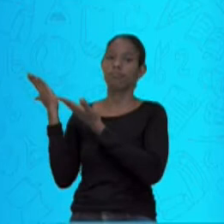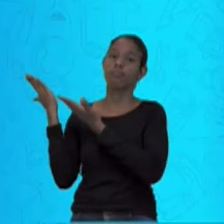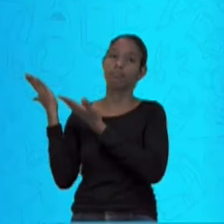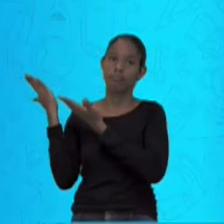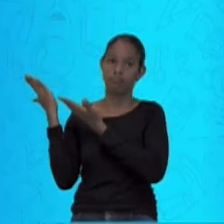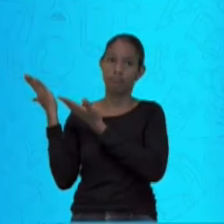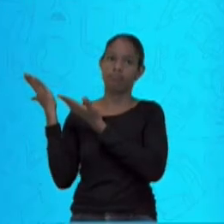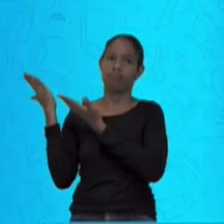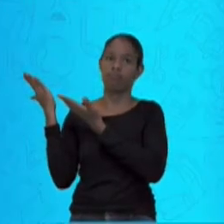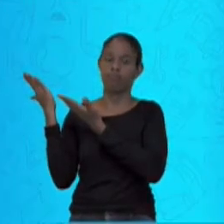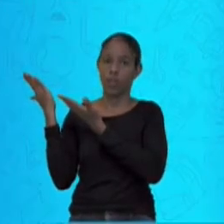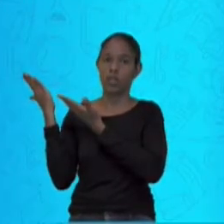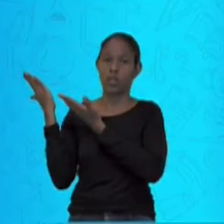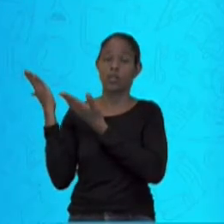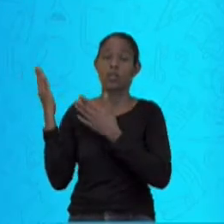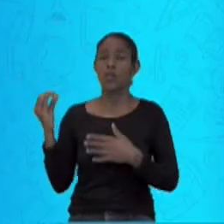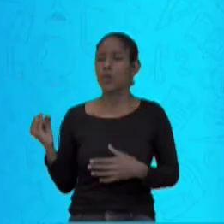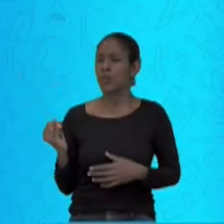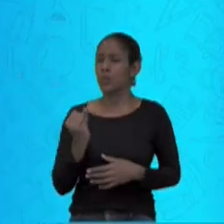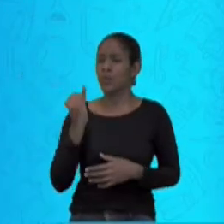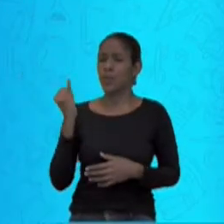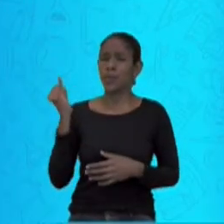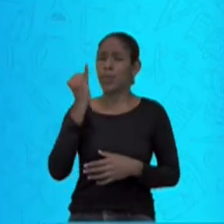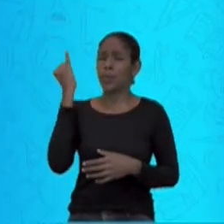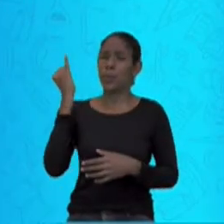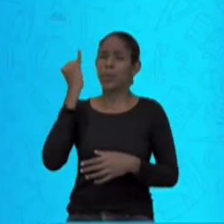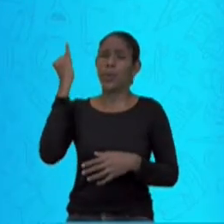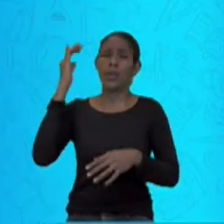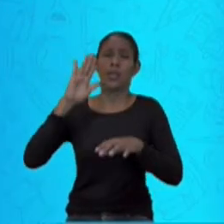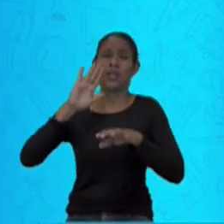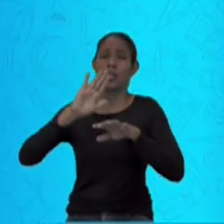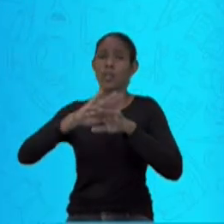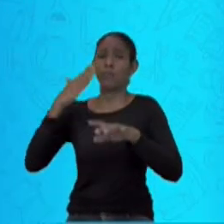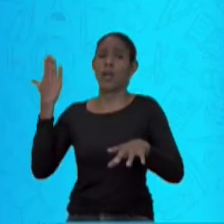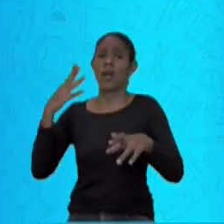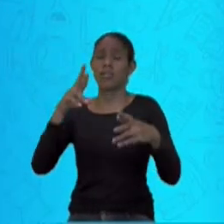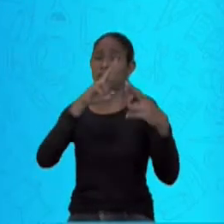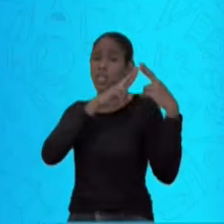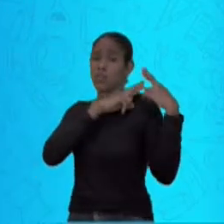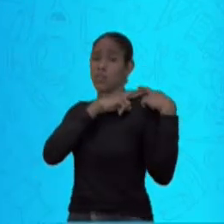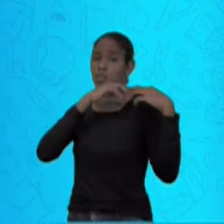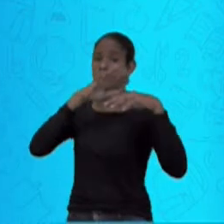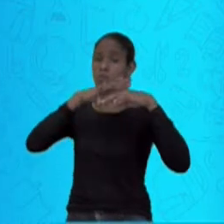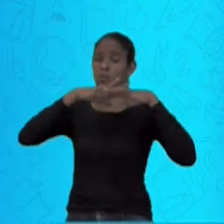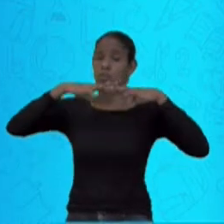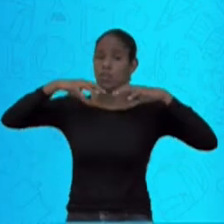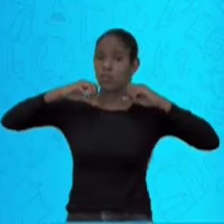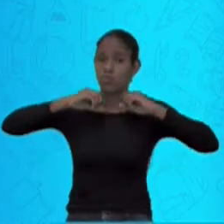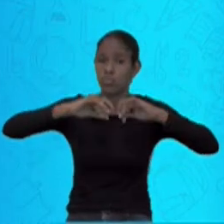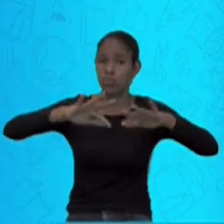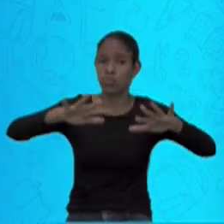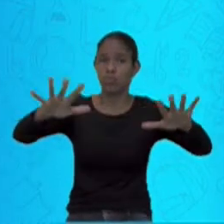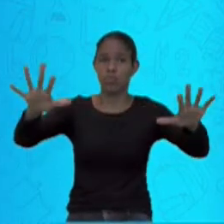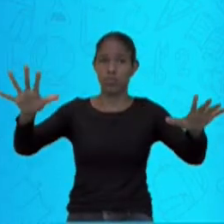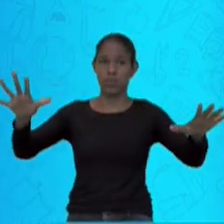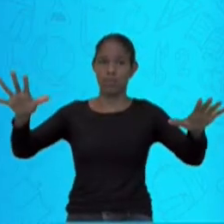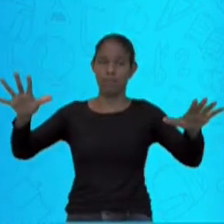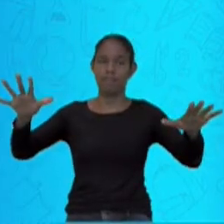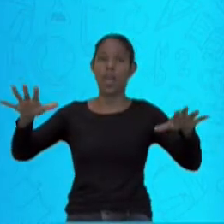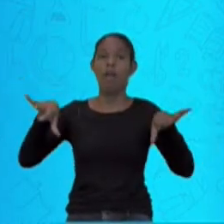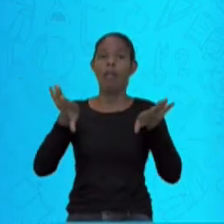é a mais importante na transmissão da doença. E também pode ser transmissora do vírus da febre amarela,